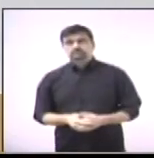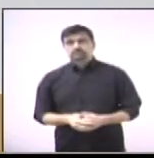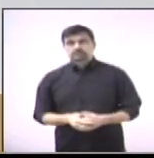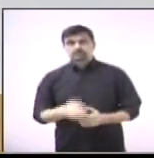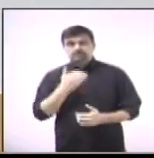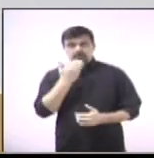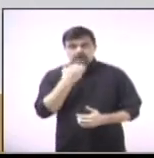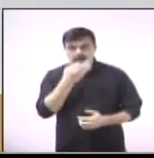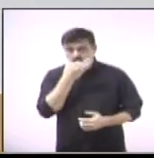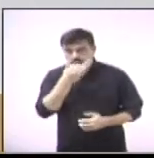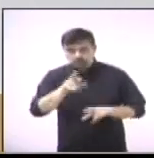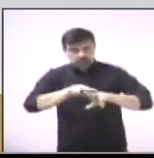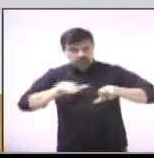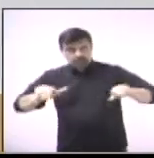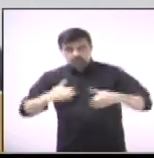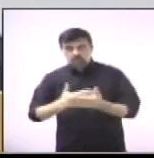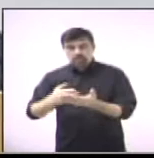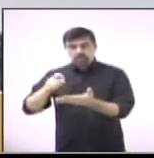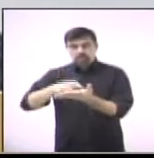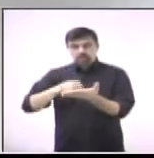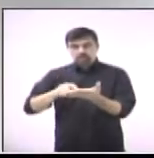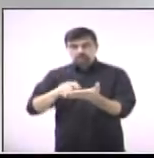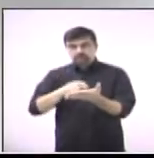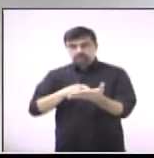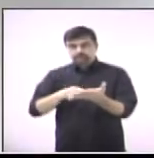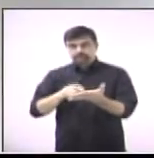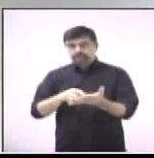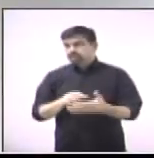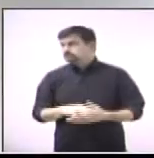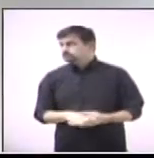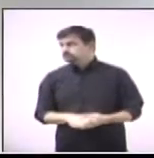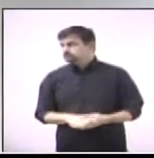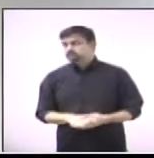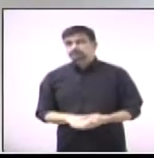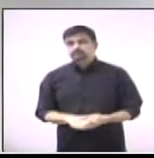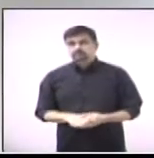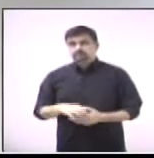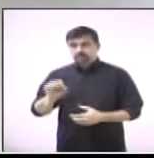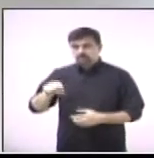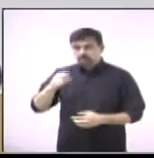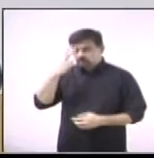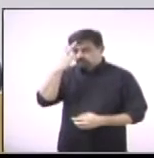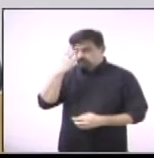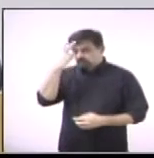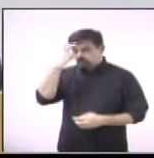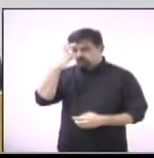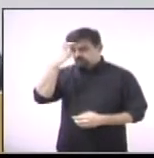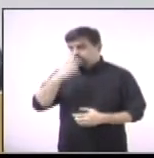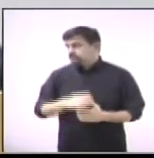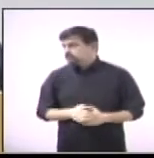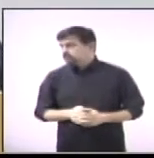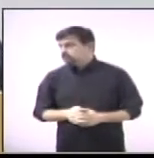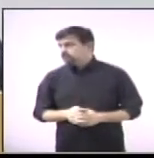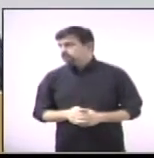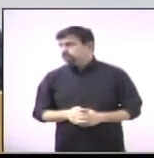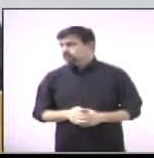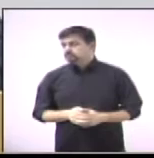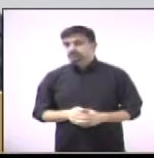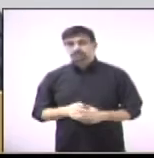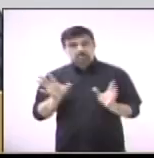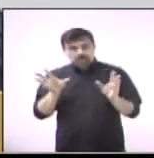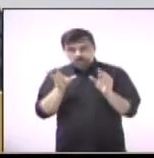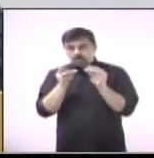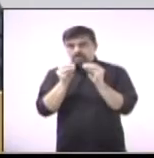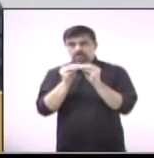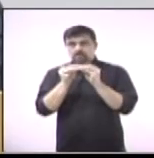Ninguém querendo fazer uso da palavra, eu coloco em votação. Pois não, vereador Dr. Fábio. Presidente, apenas de maneira